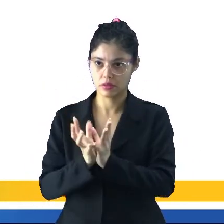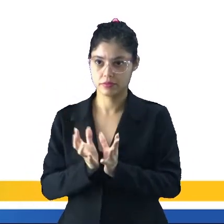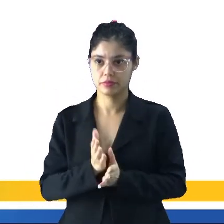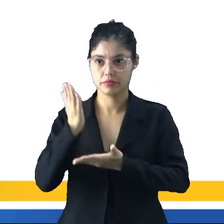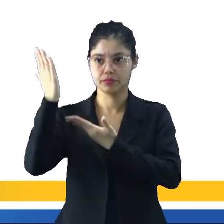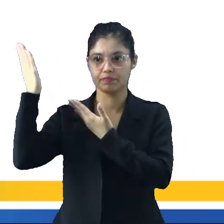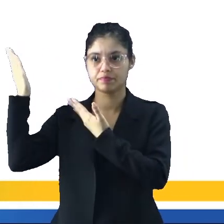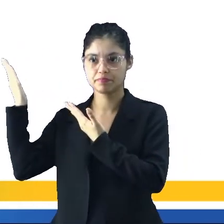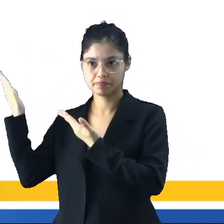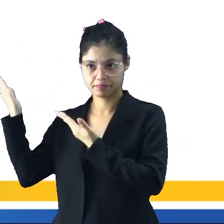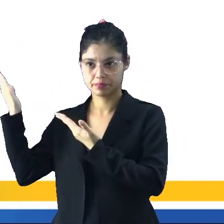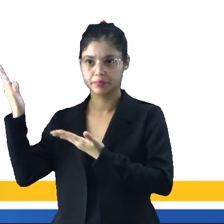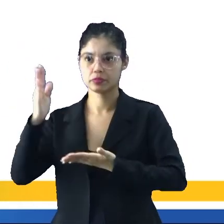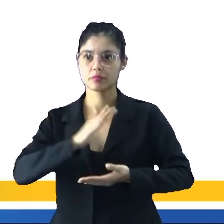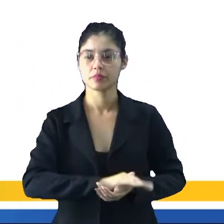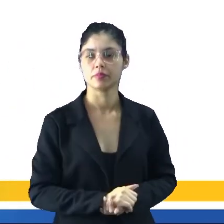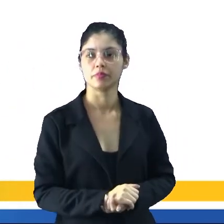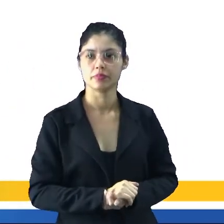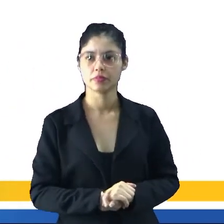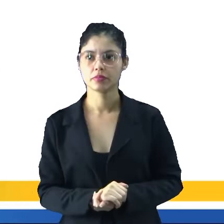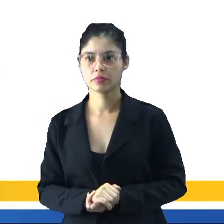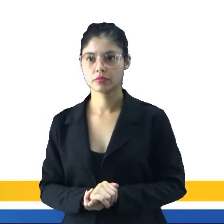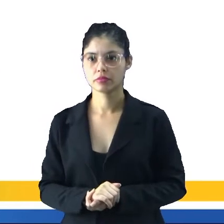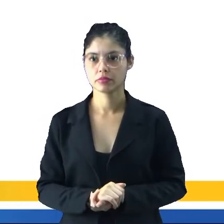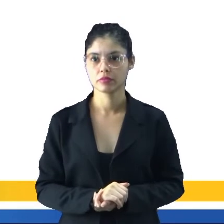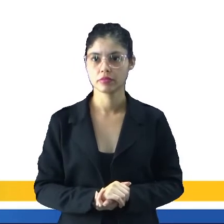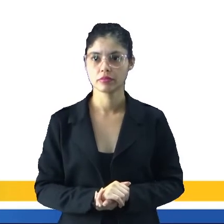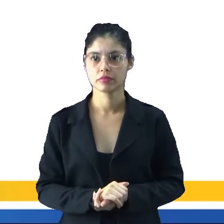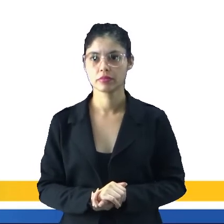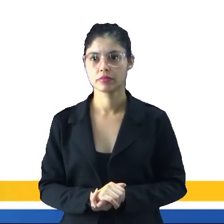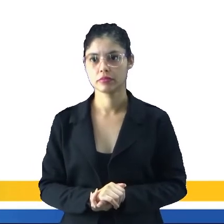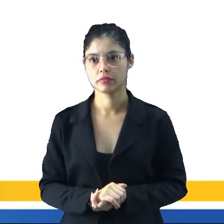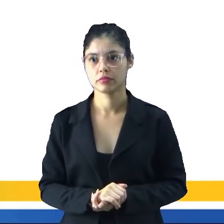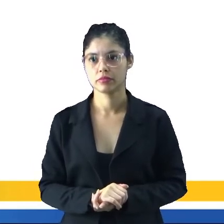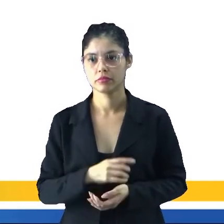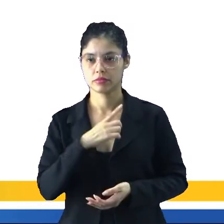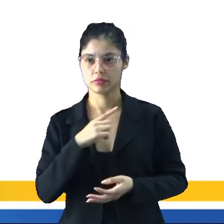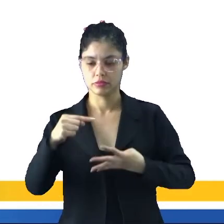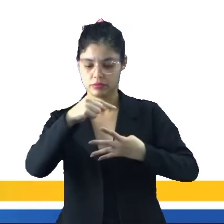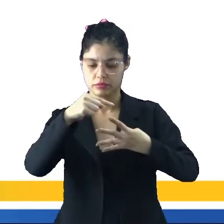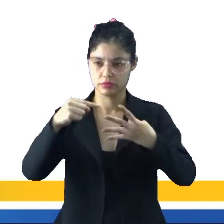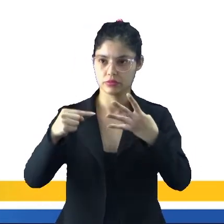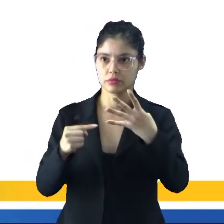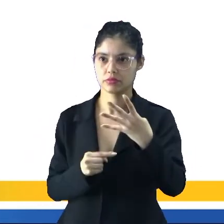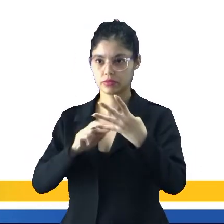Poinauás, Jaminauás, Nukins, Araras e Catuquinas.